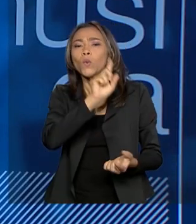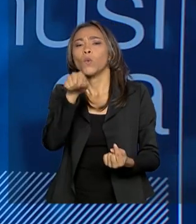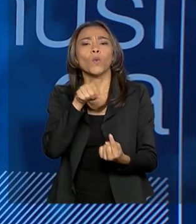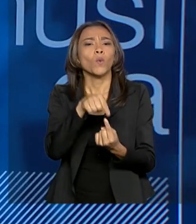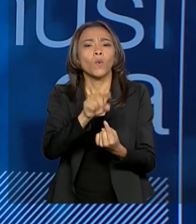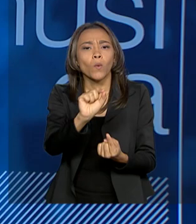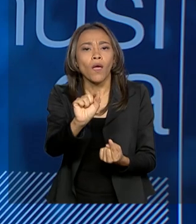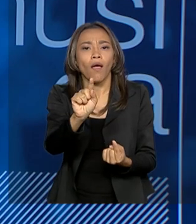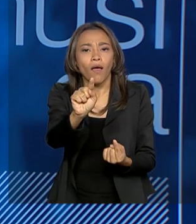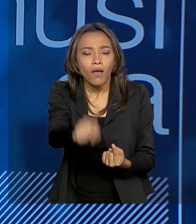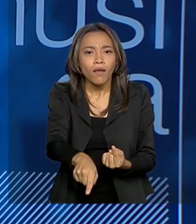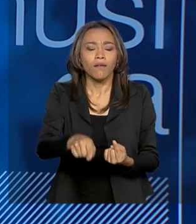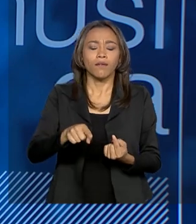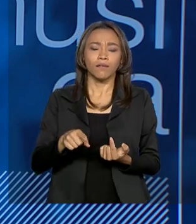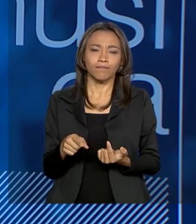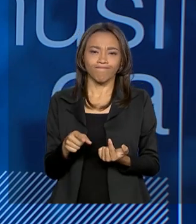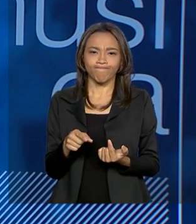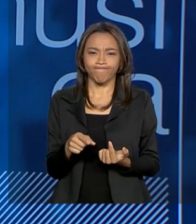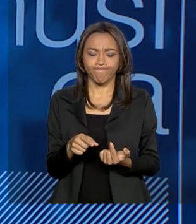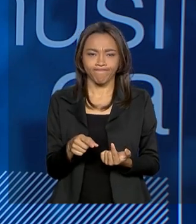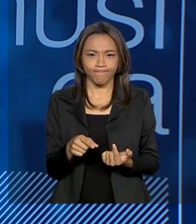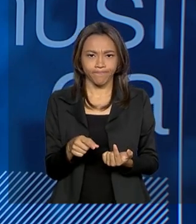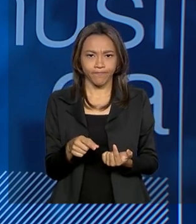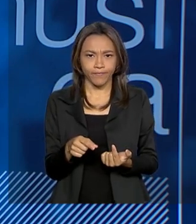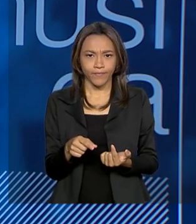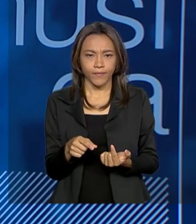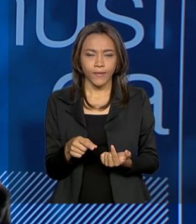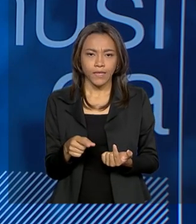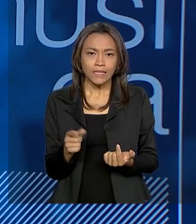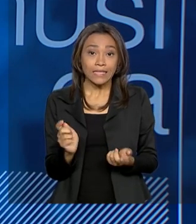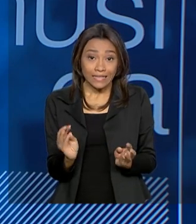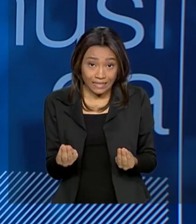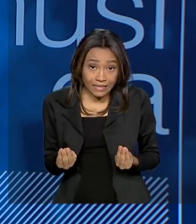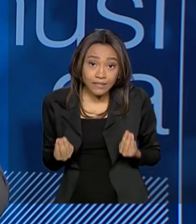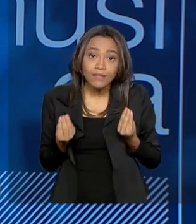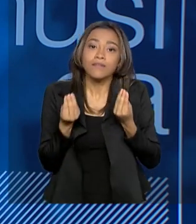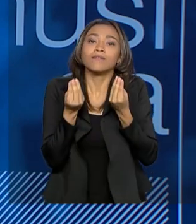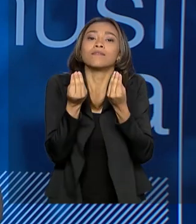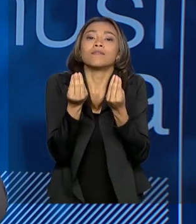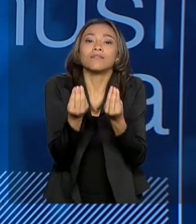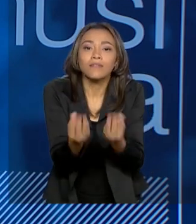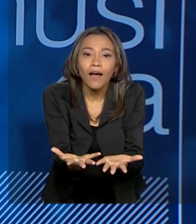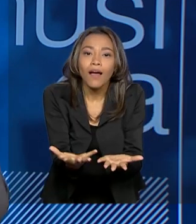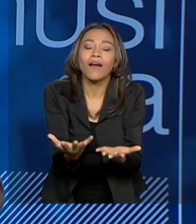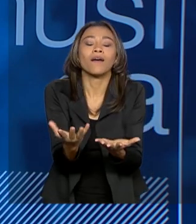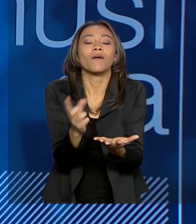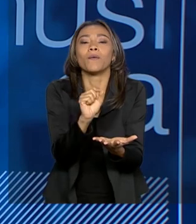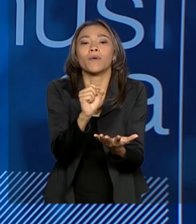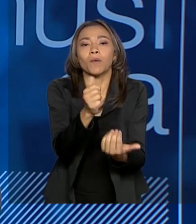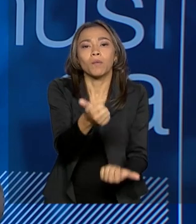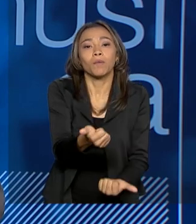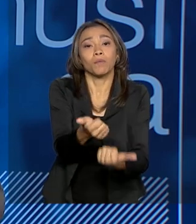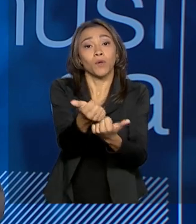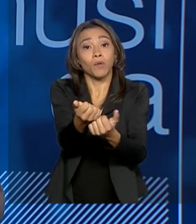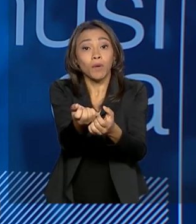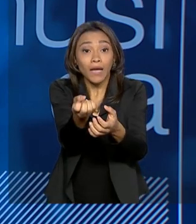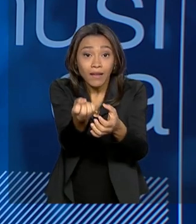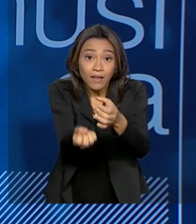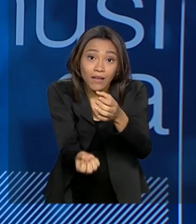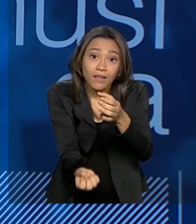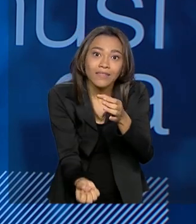espécie de possibilidade de renascimento da arte e da cultura no Brasil,